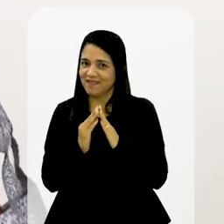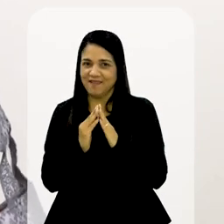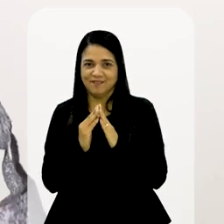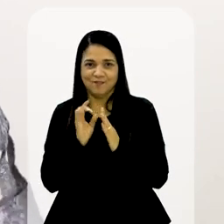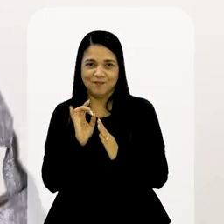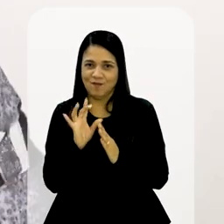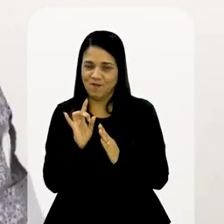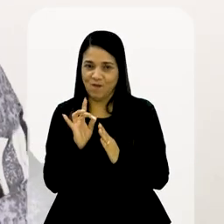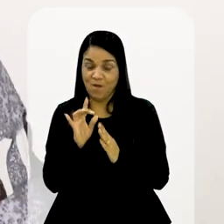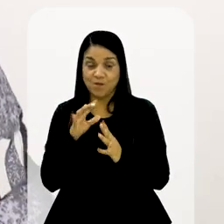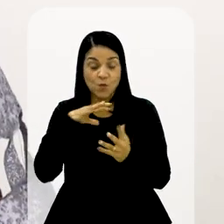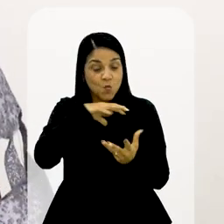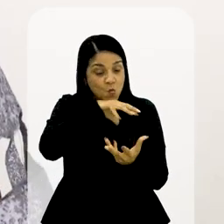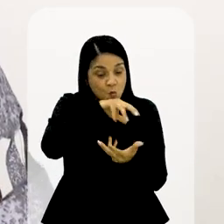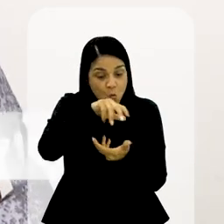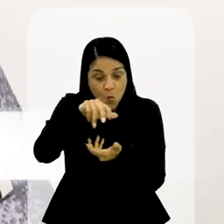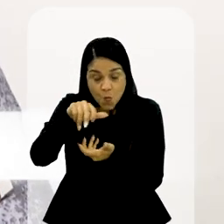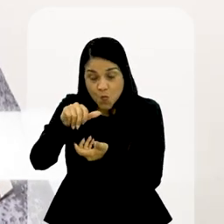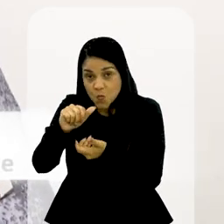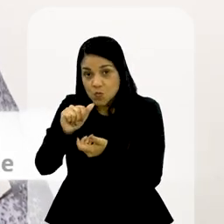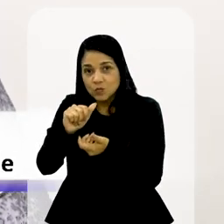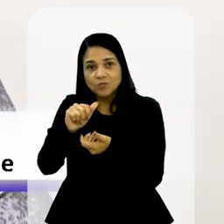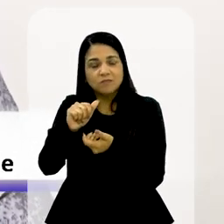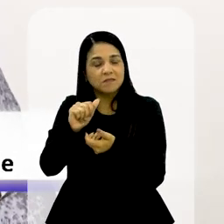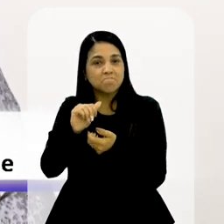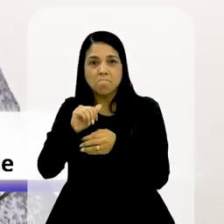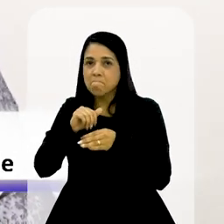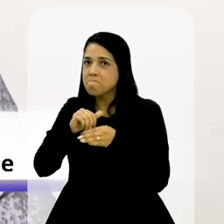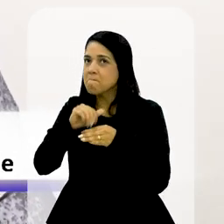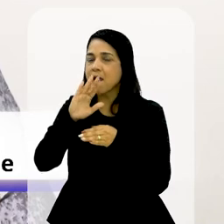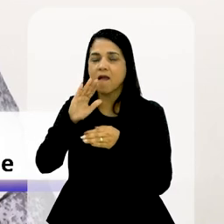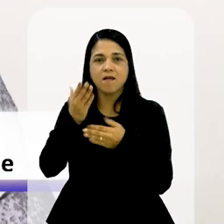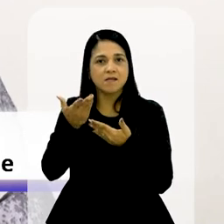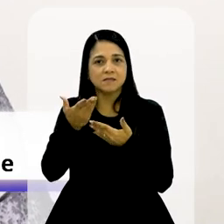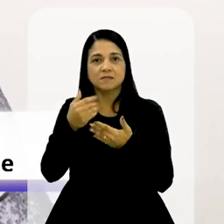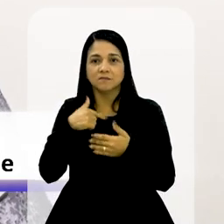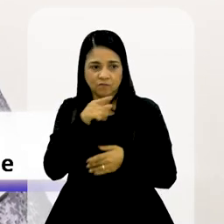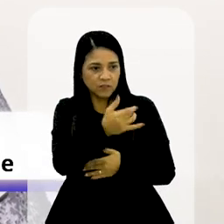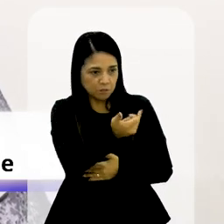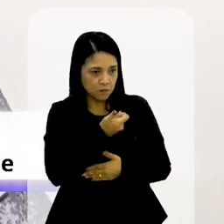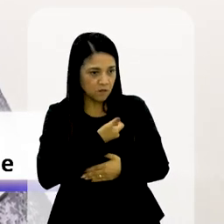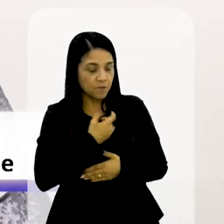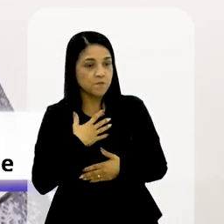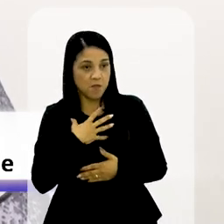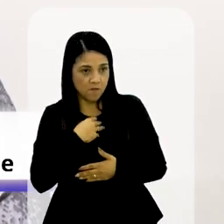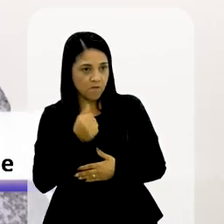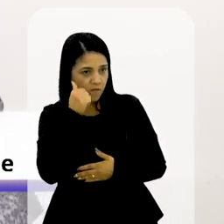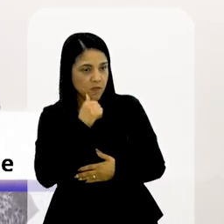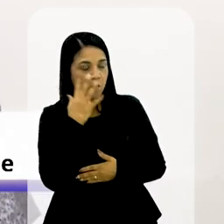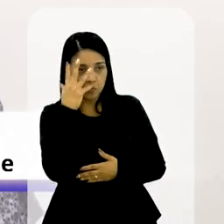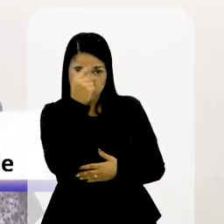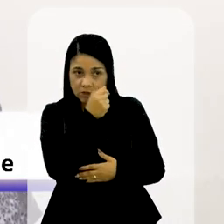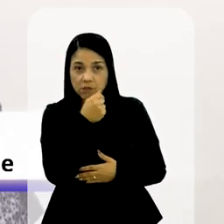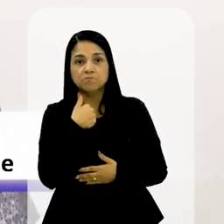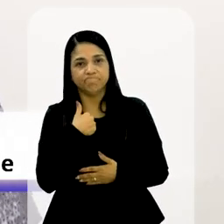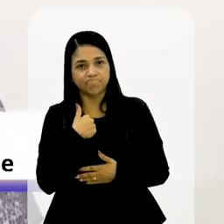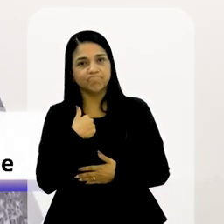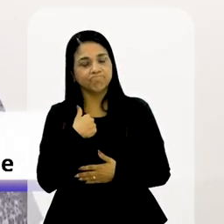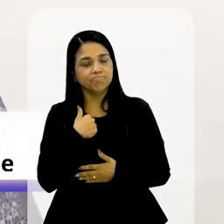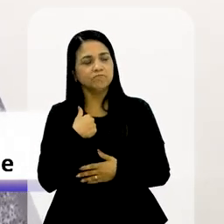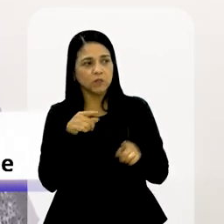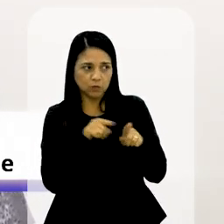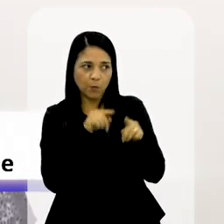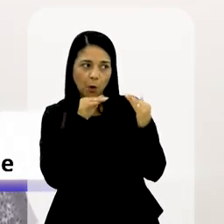não é a sua caixinha. O mundo vai além da caixinha. Então você tem que ensinar. Você diz que minha filha é bonita.